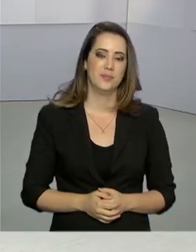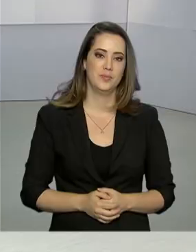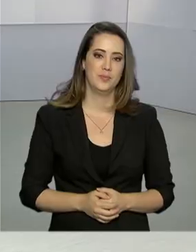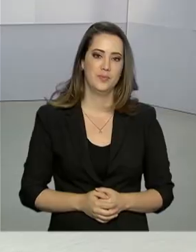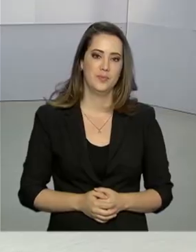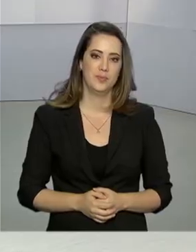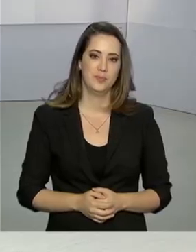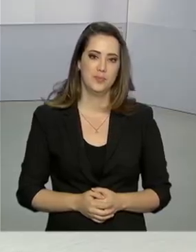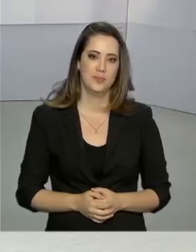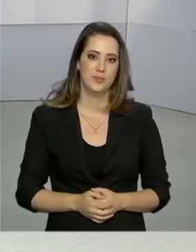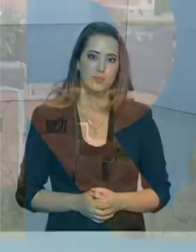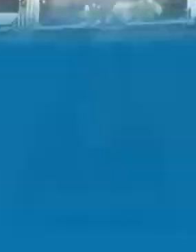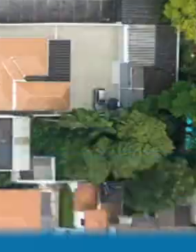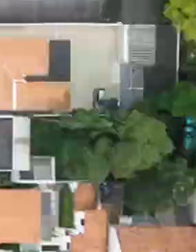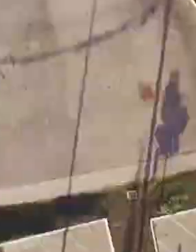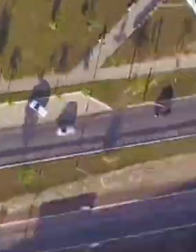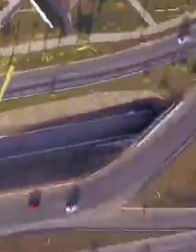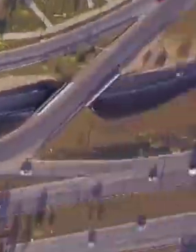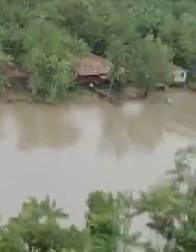Até mais. Tchau.